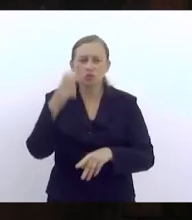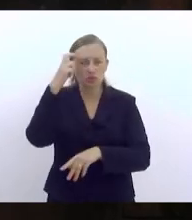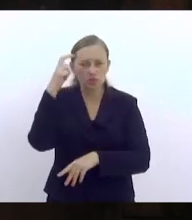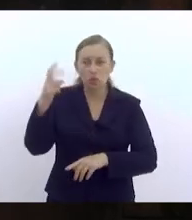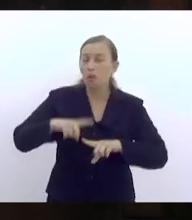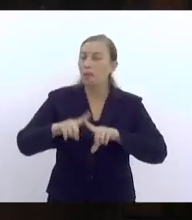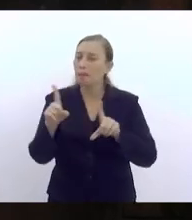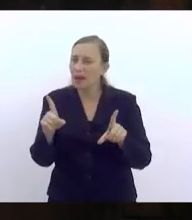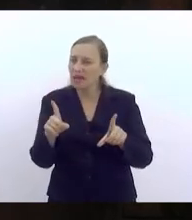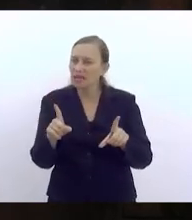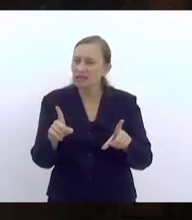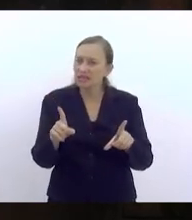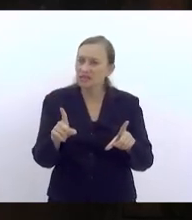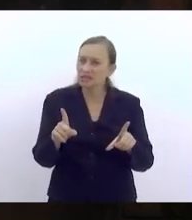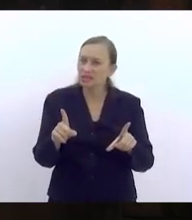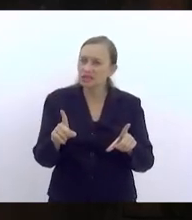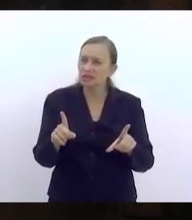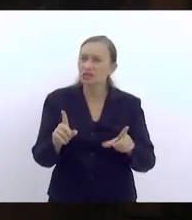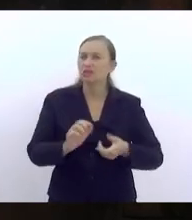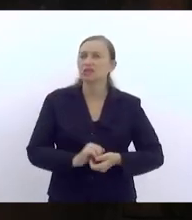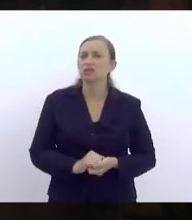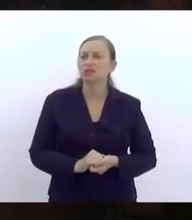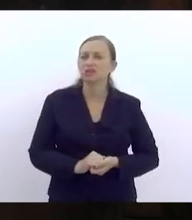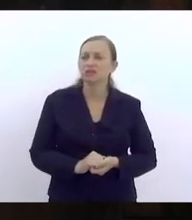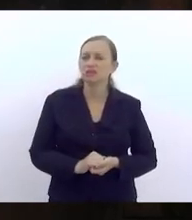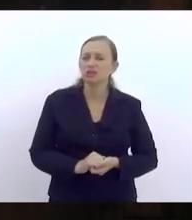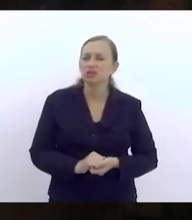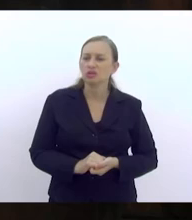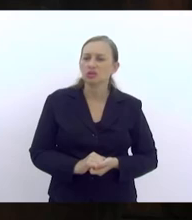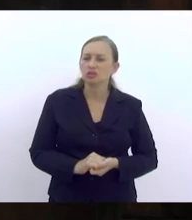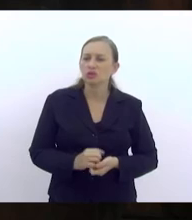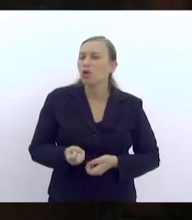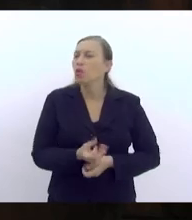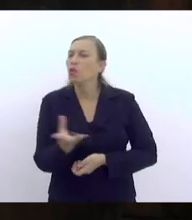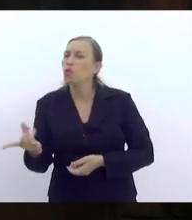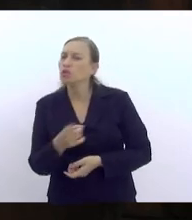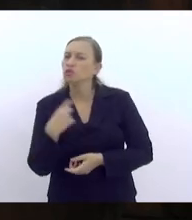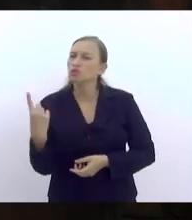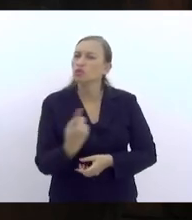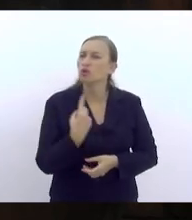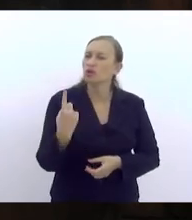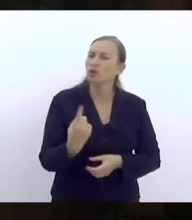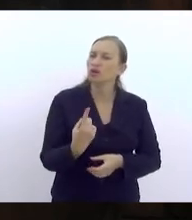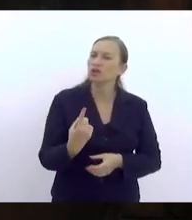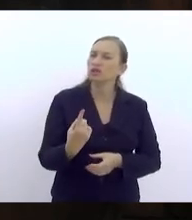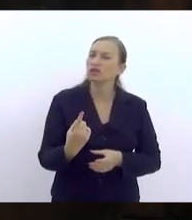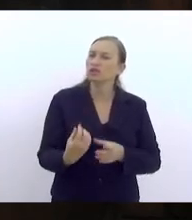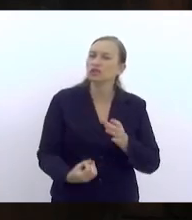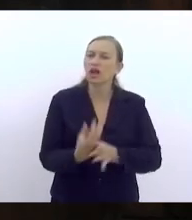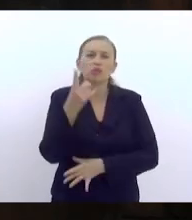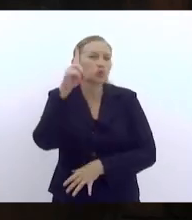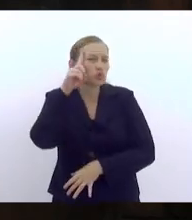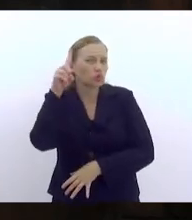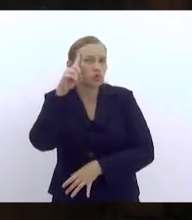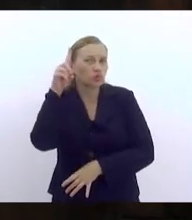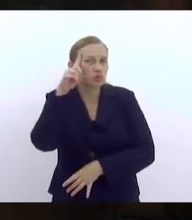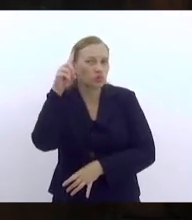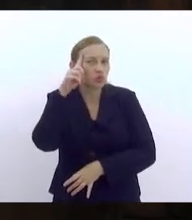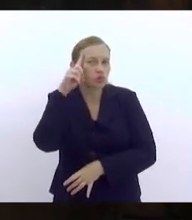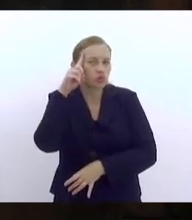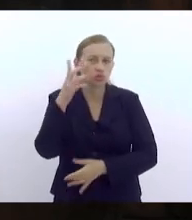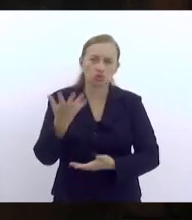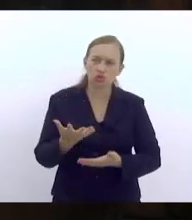mas sem deixar de levar em consideração do quanto nós construímos todos os dias de atos e